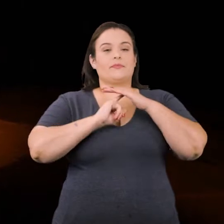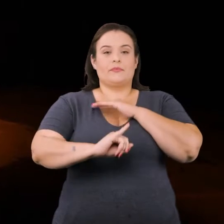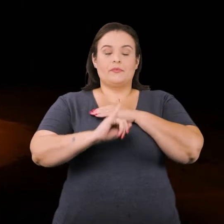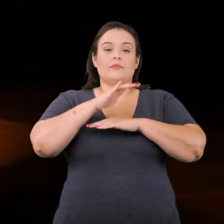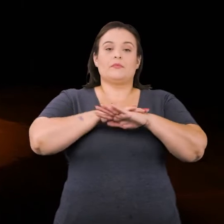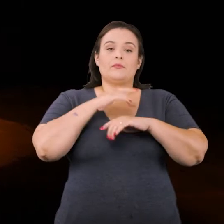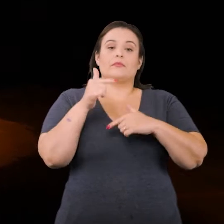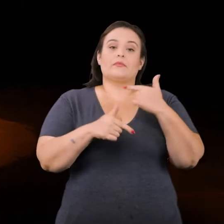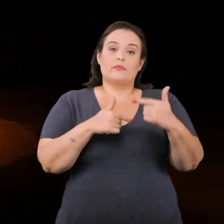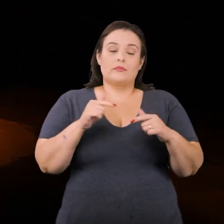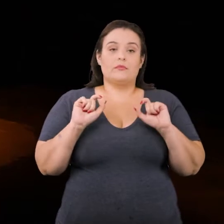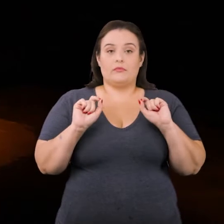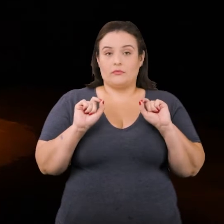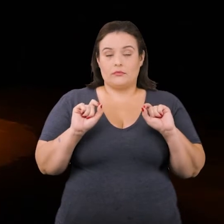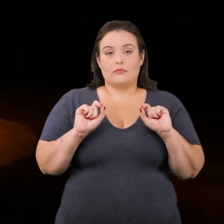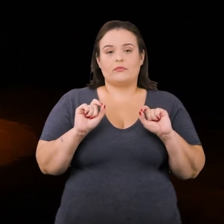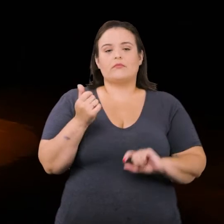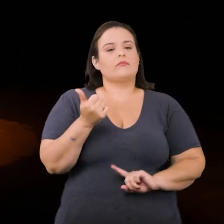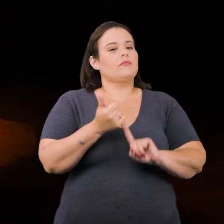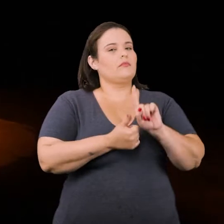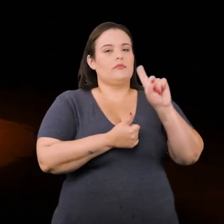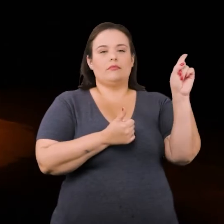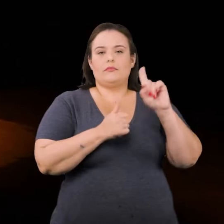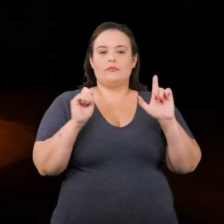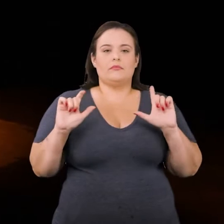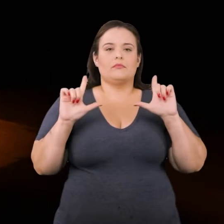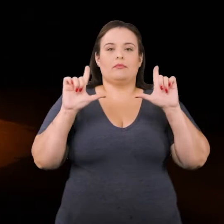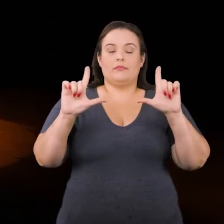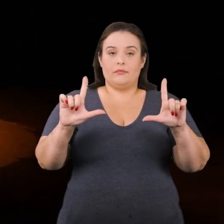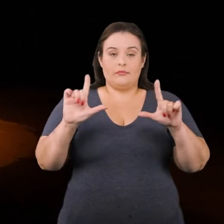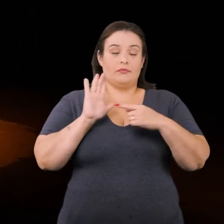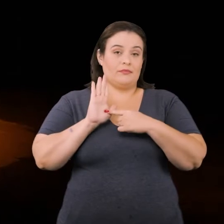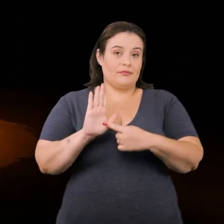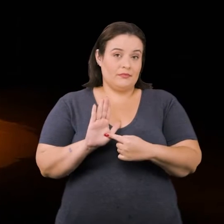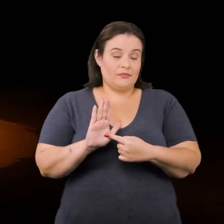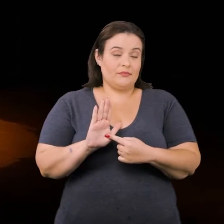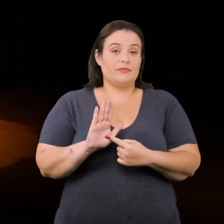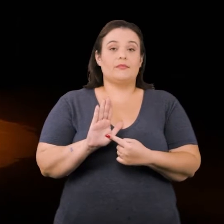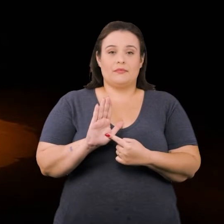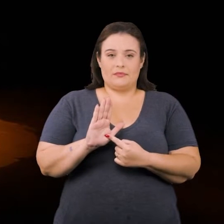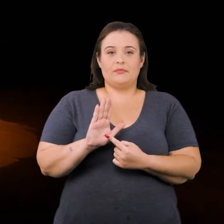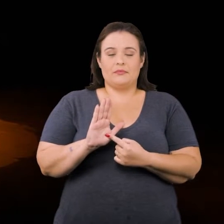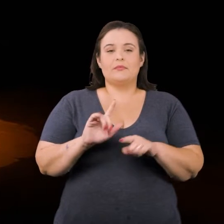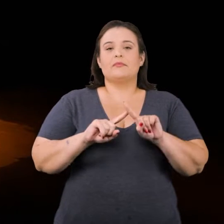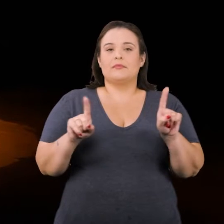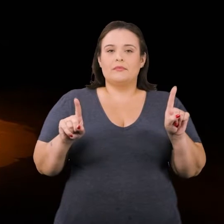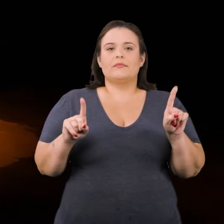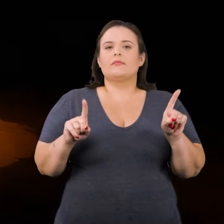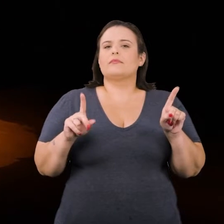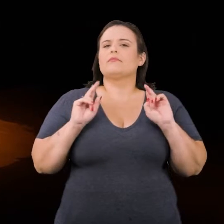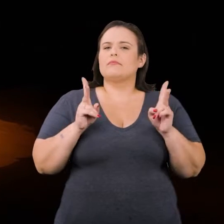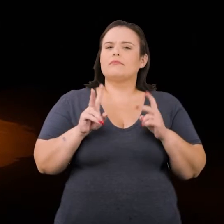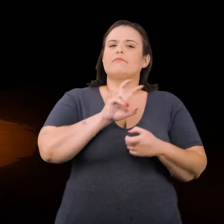em fazer um trabalho onde ele não fique seis meses em cartaz ou um ano em cartaz, mas ele